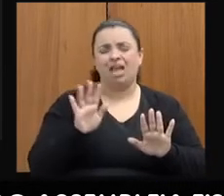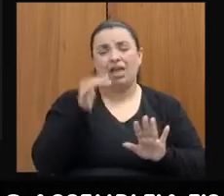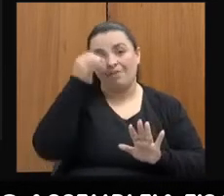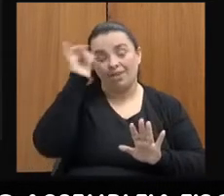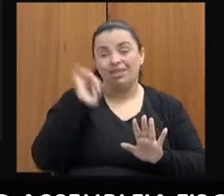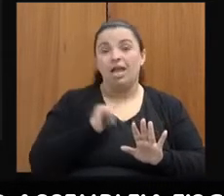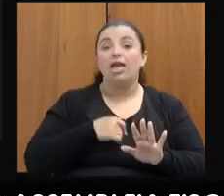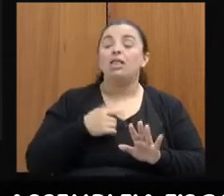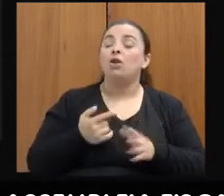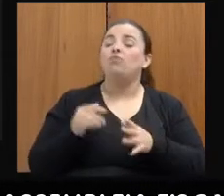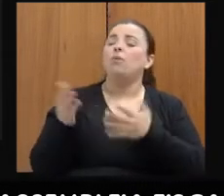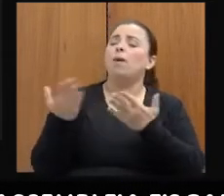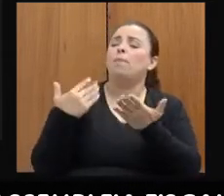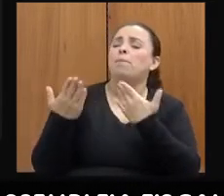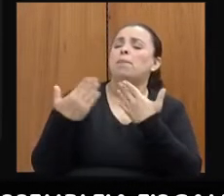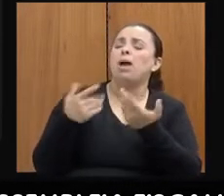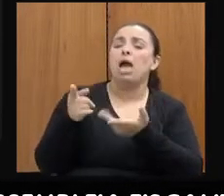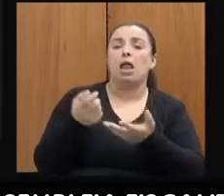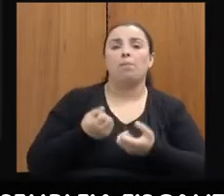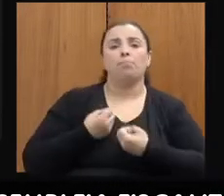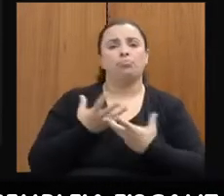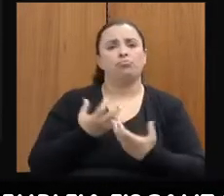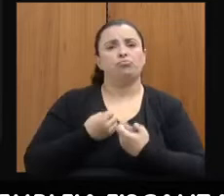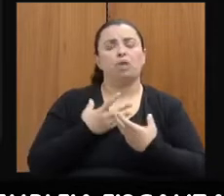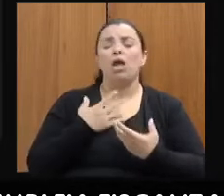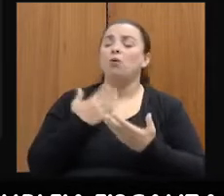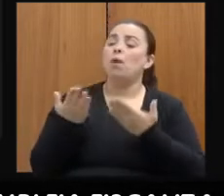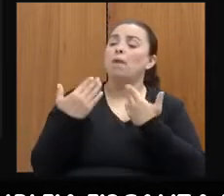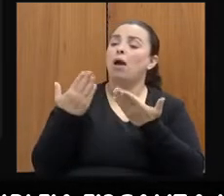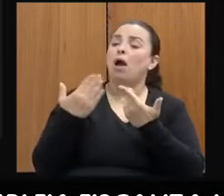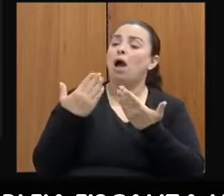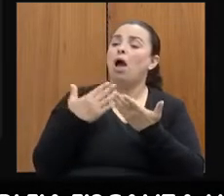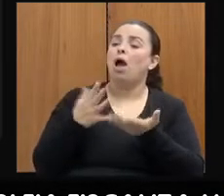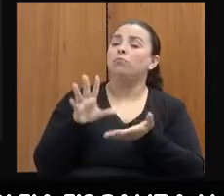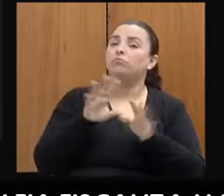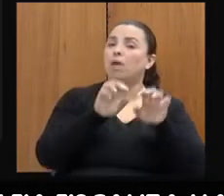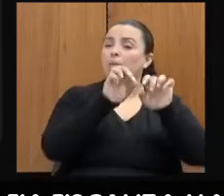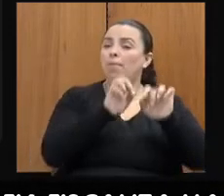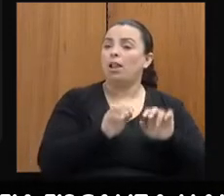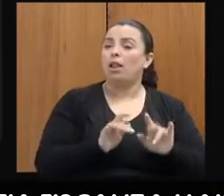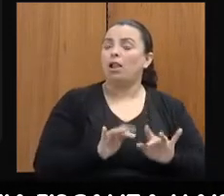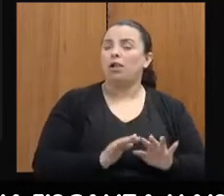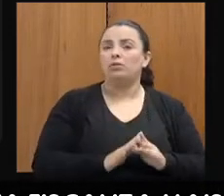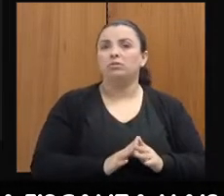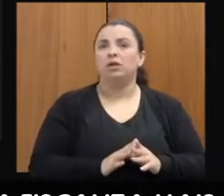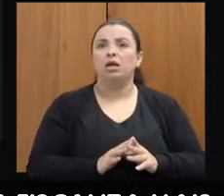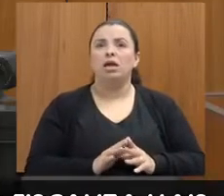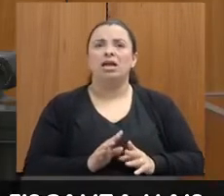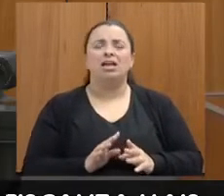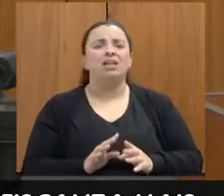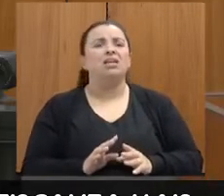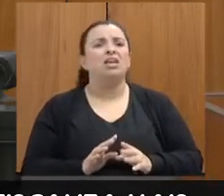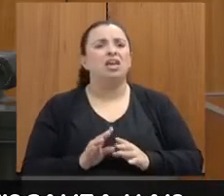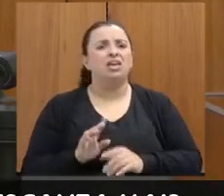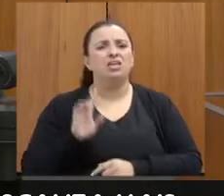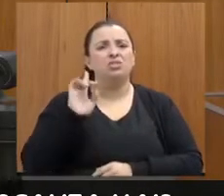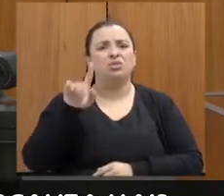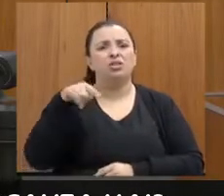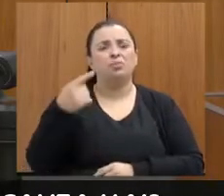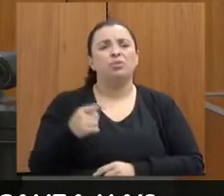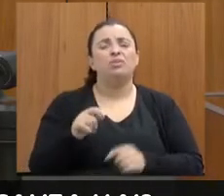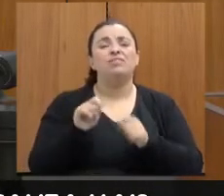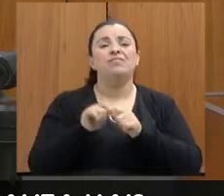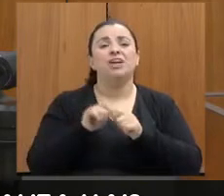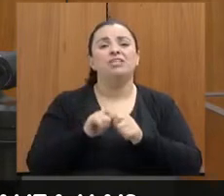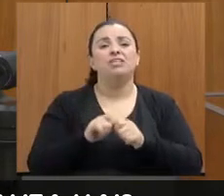construindo isso. Depois é feita a oitiva? Isso. Oi? Depois é feita a oitiva? A oitiva é feita num segundo momento, só que